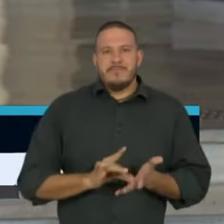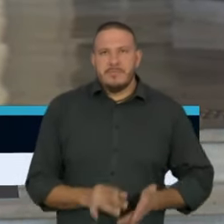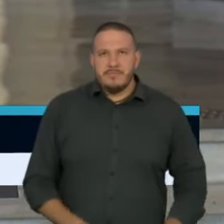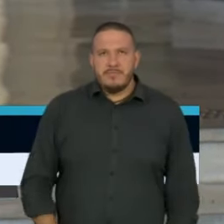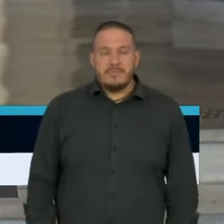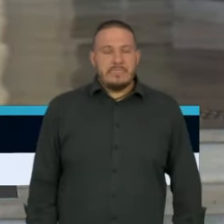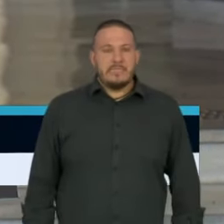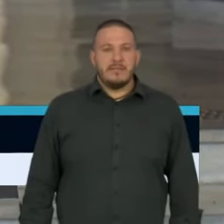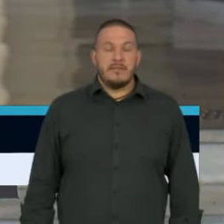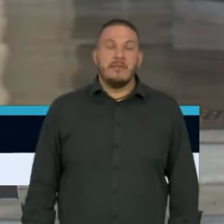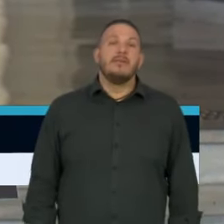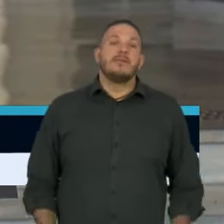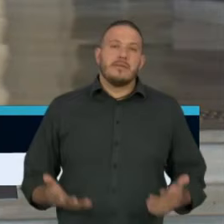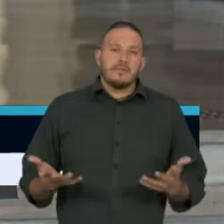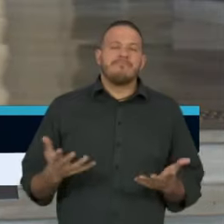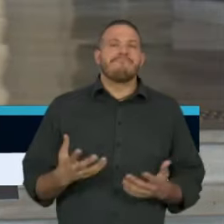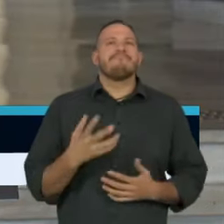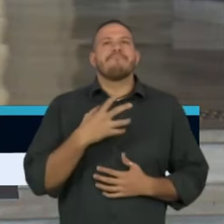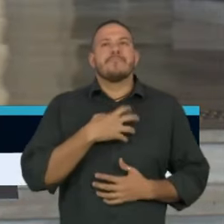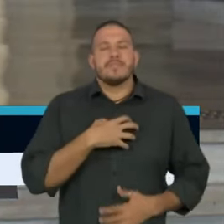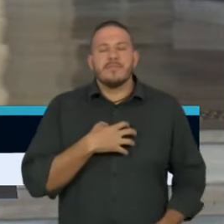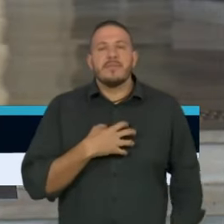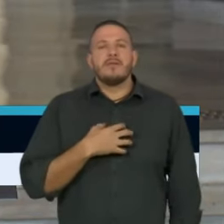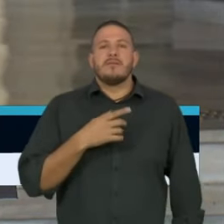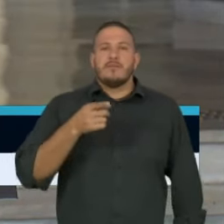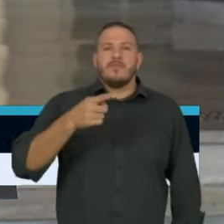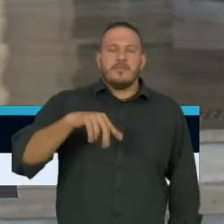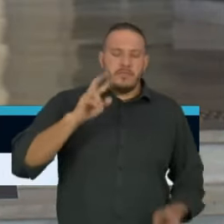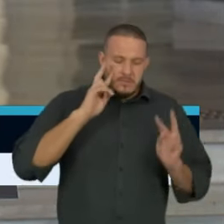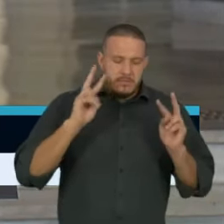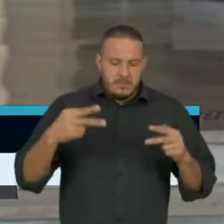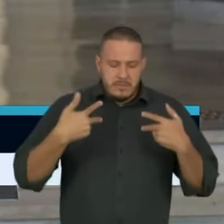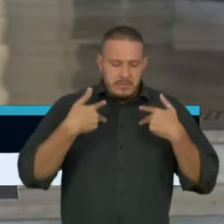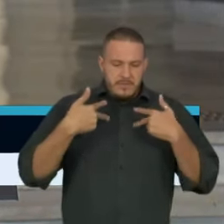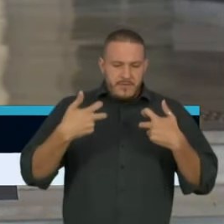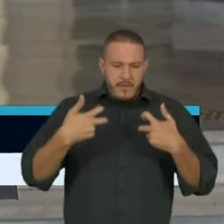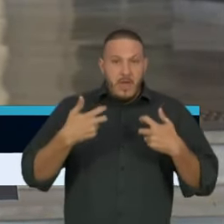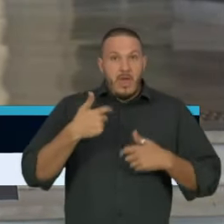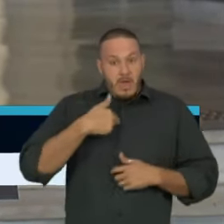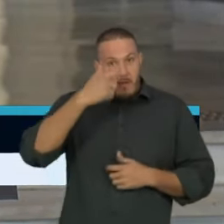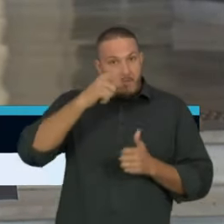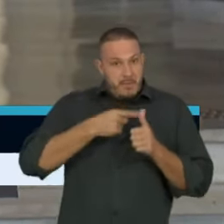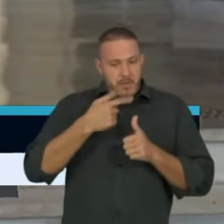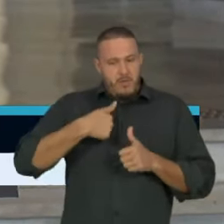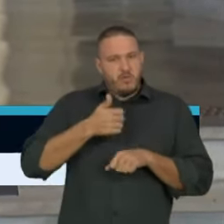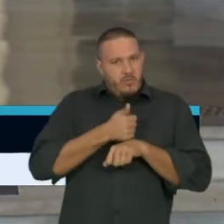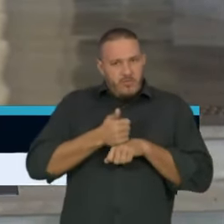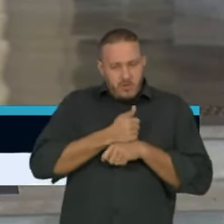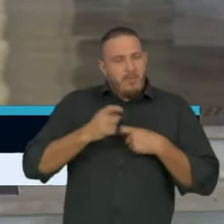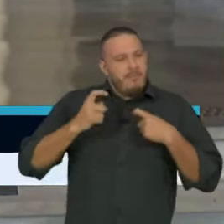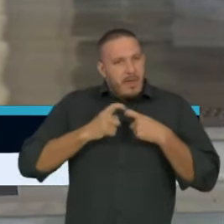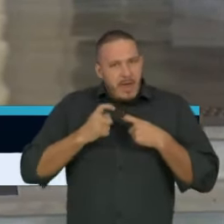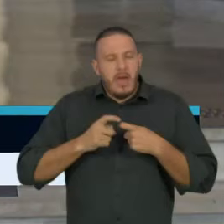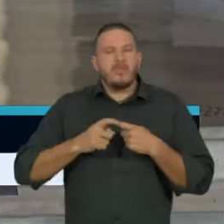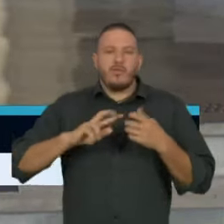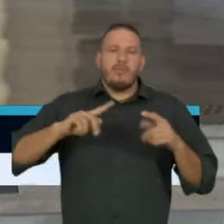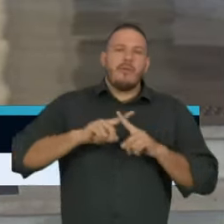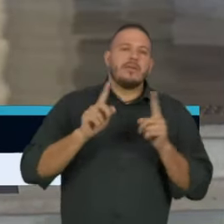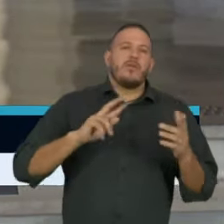Então, este sentimento de você se ver como médico, infectologista, com uma pneumonia,